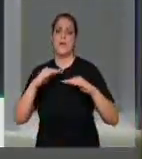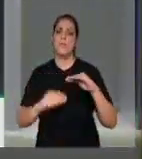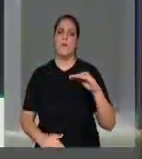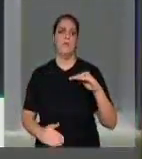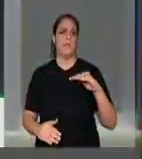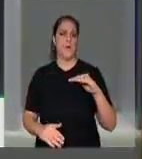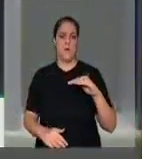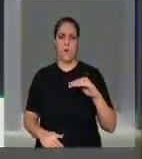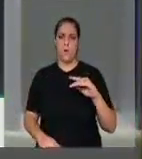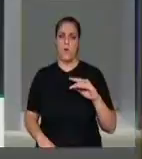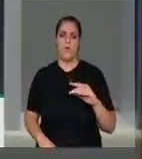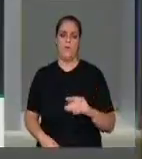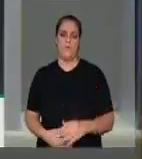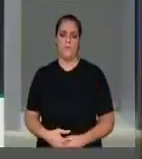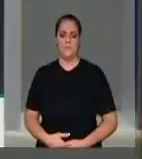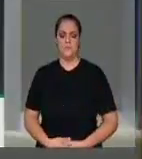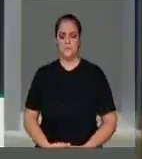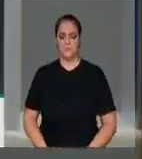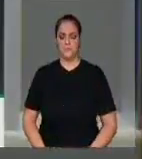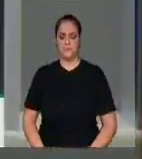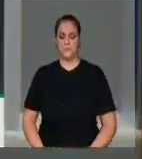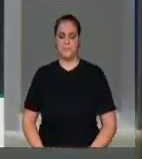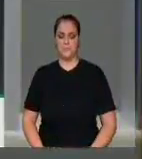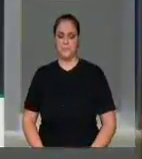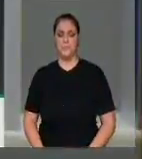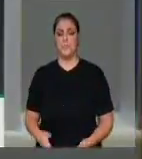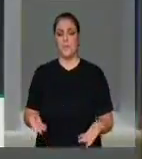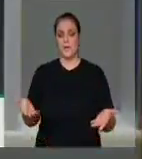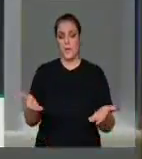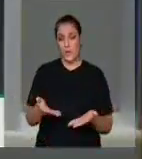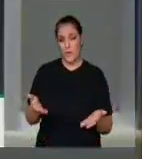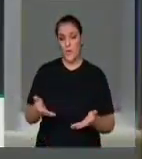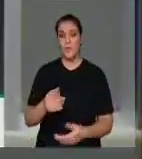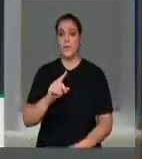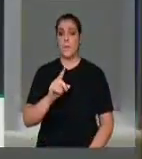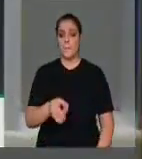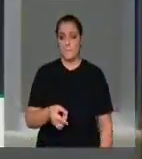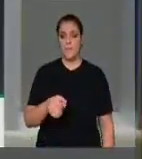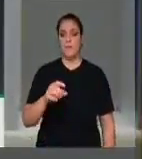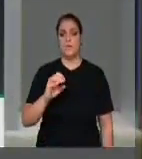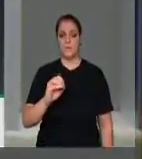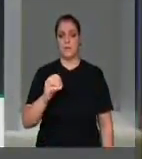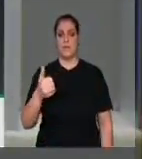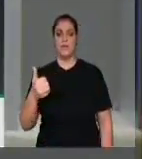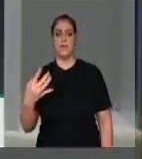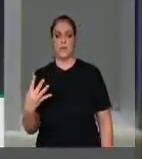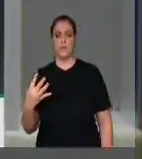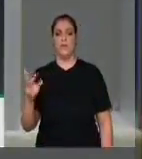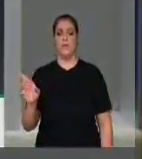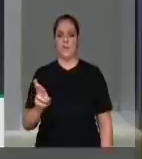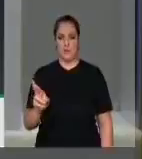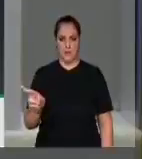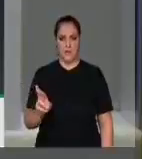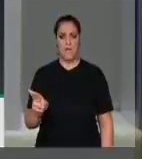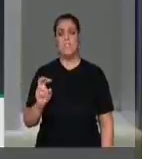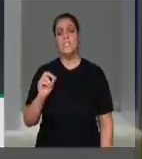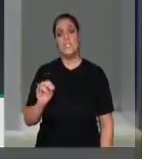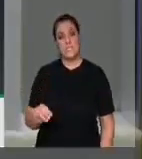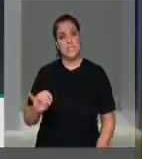menor do que essa. Hoje o piso é R$.014,00. Se tivesse tido